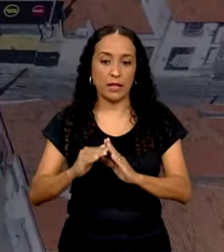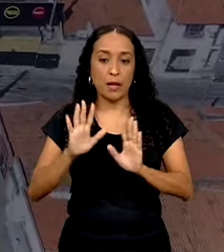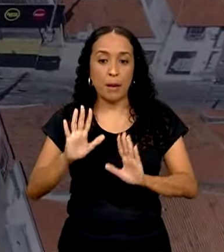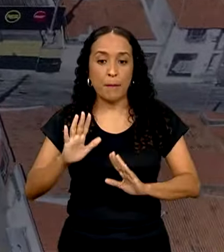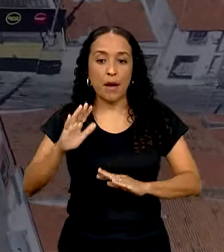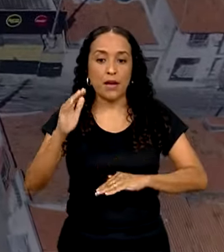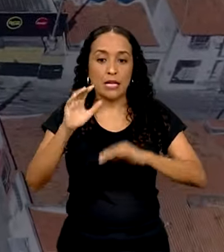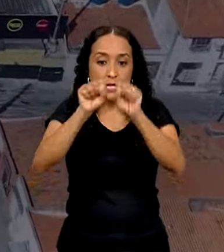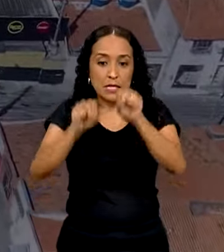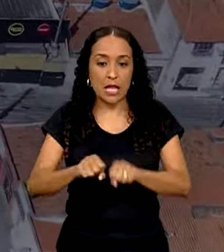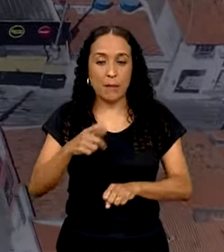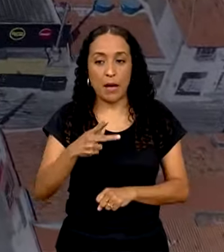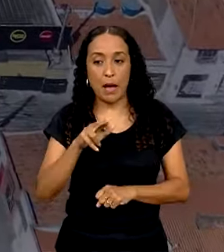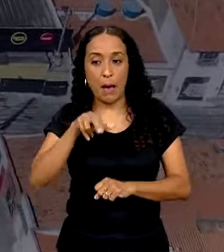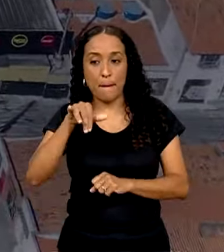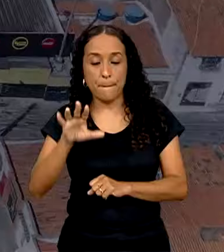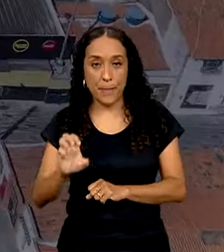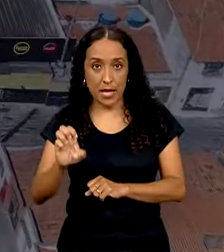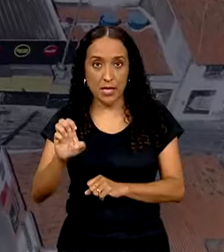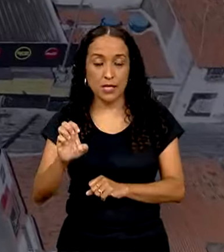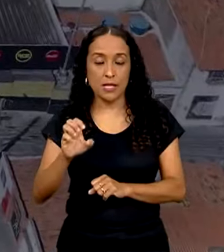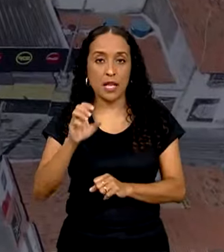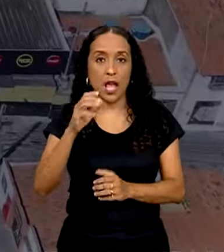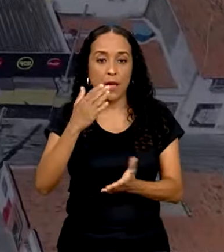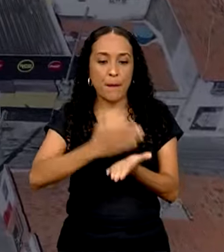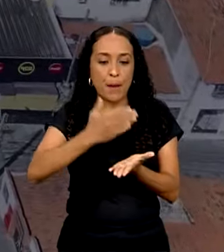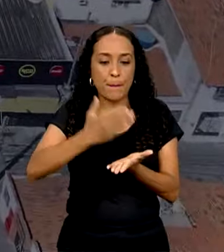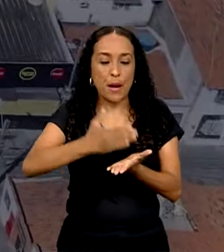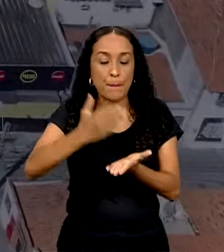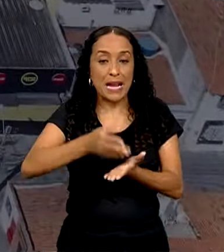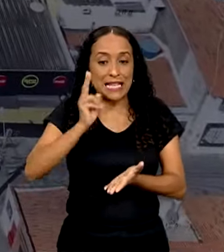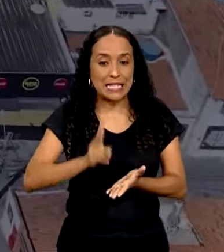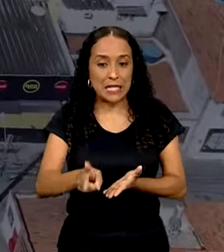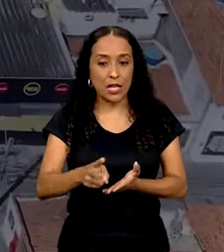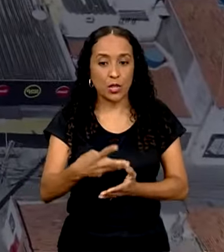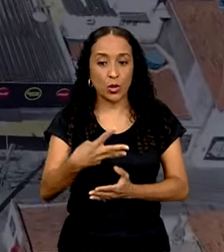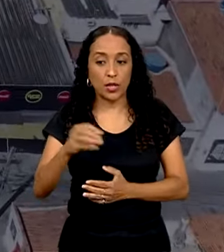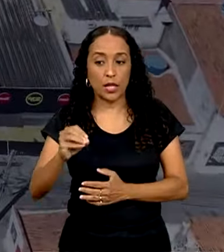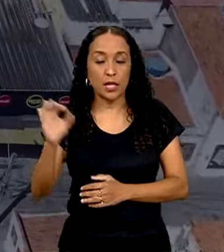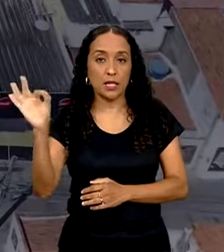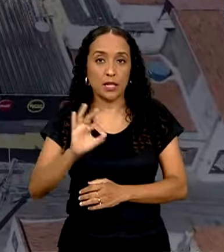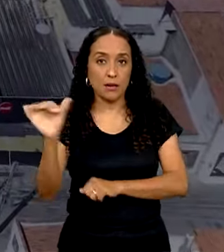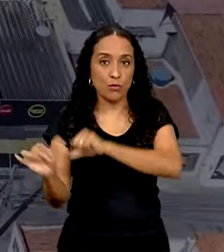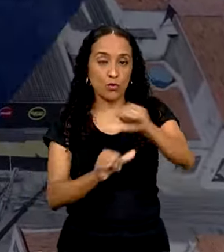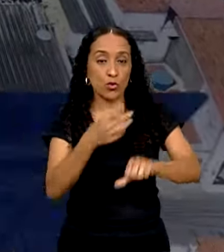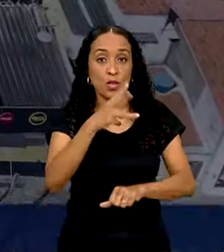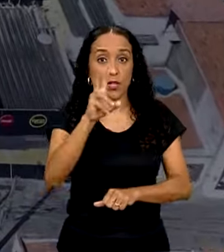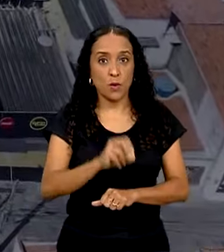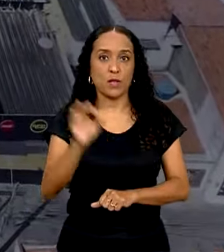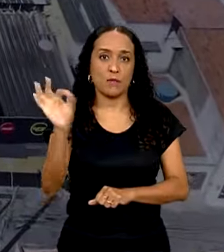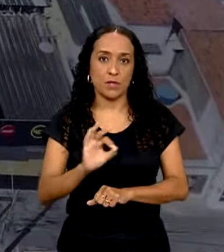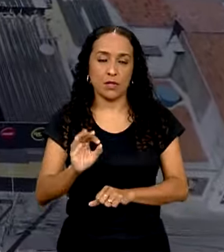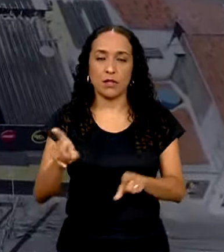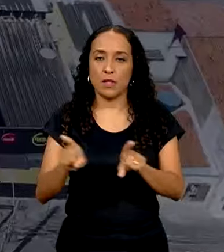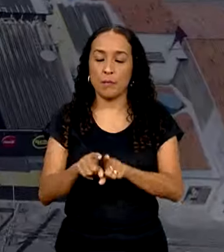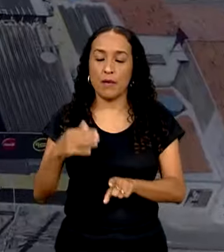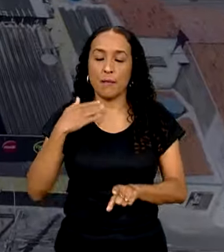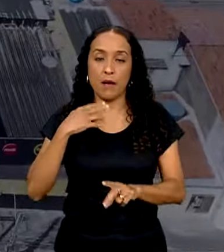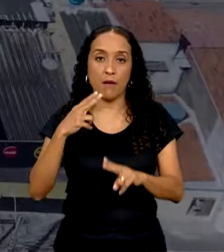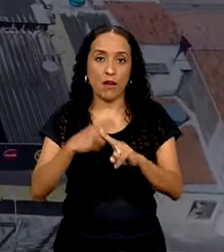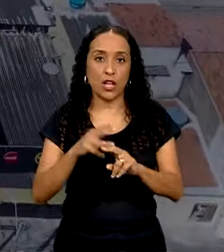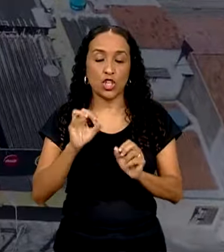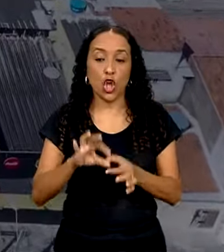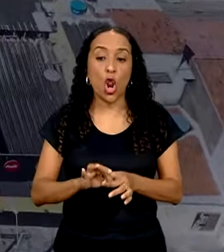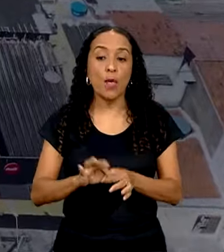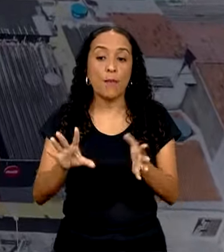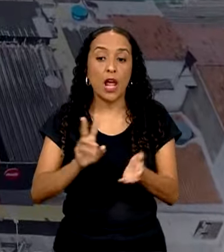Price, o de parcelas fixas, o valor inicial aumentará de 30% para 50%. Além disso, a Caixa só vai liberar o